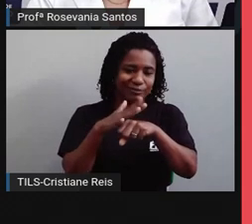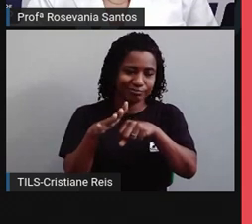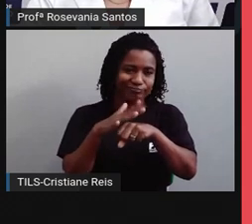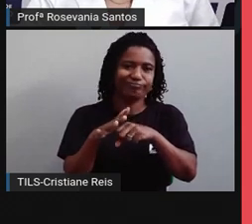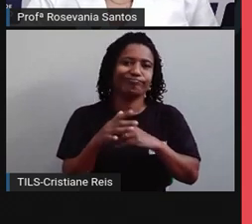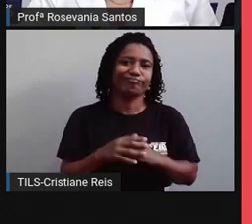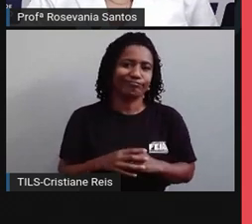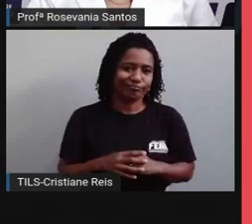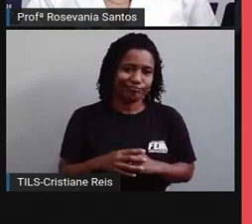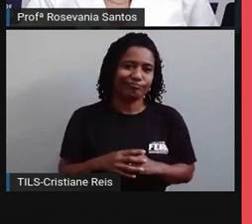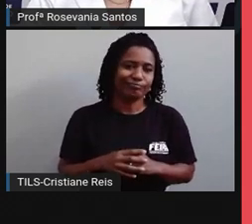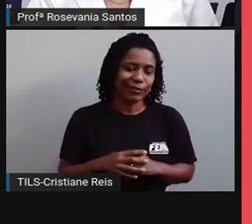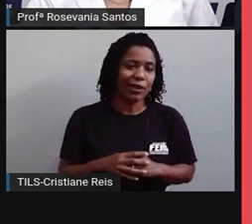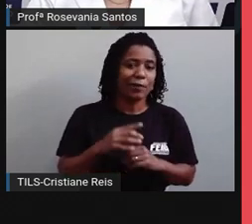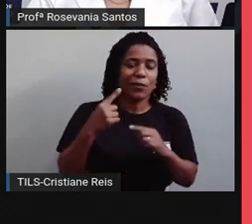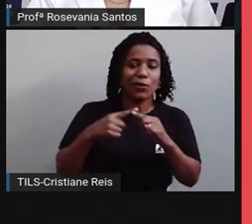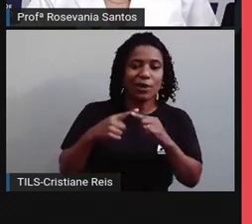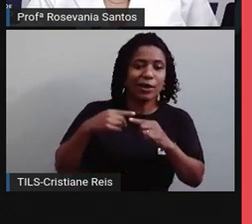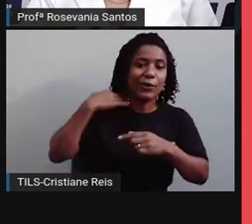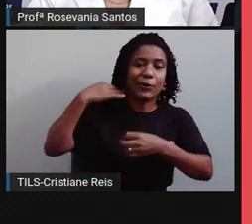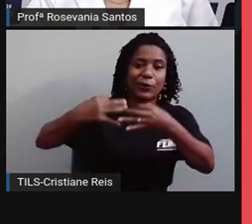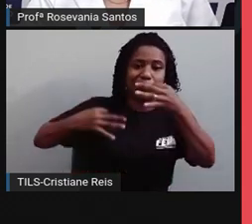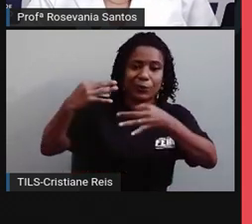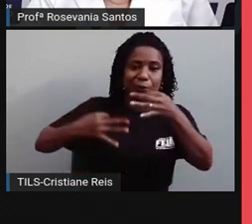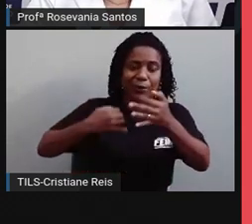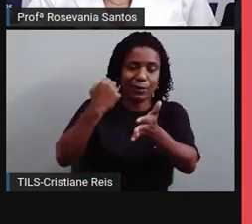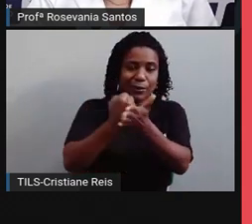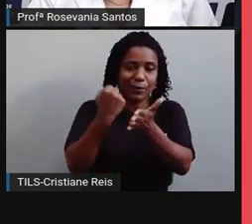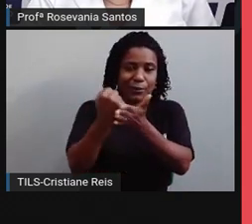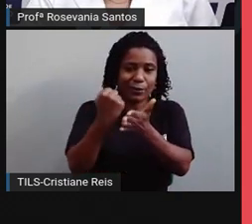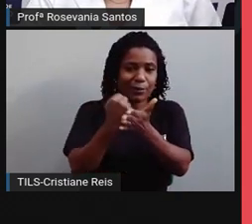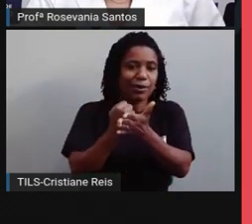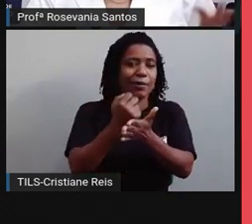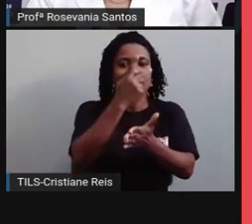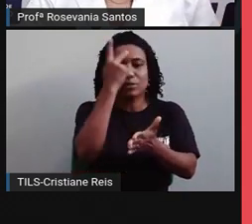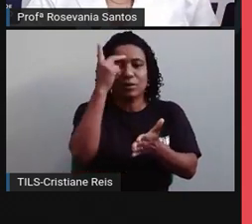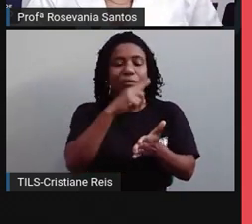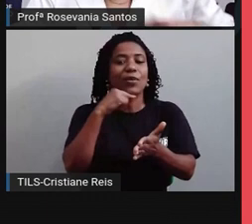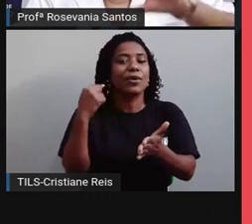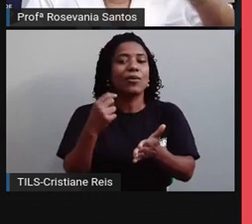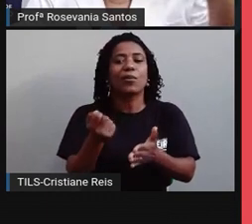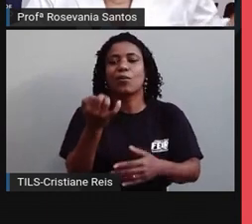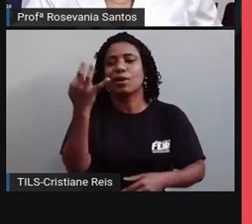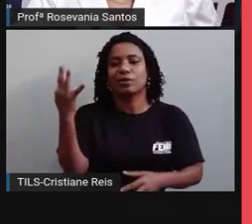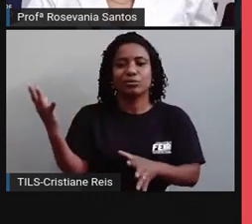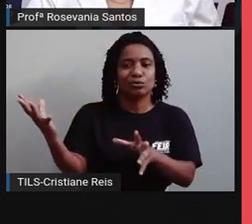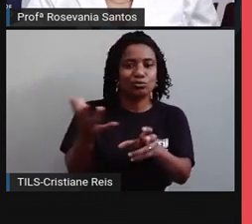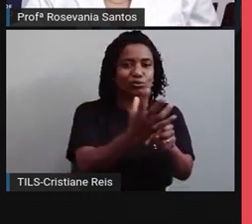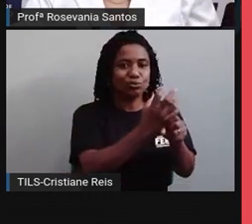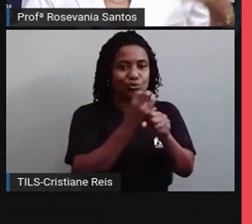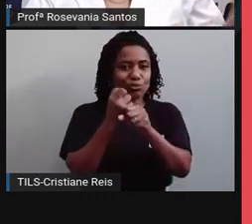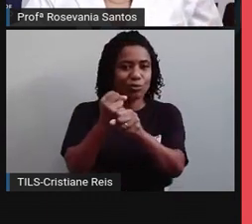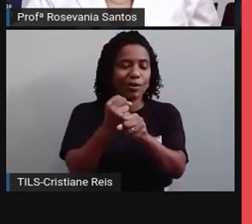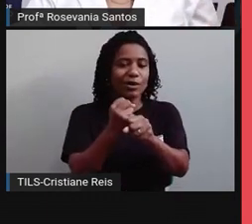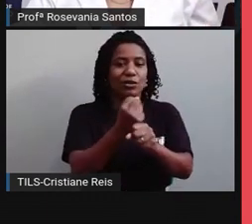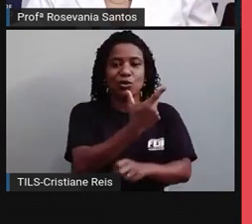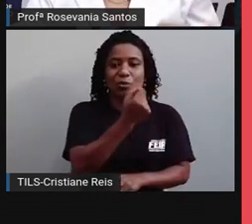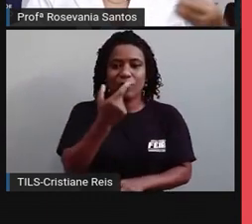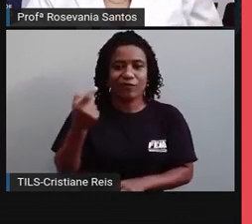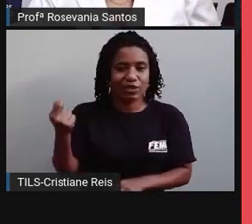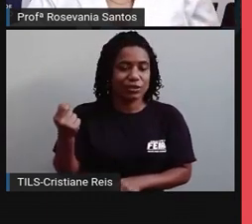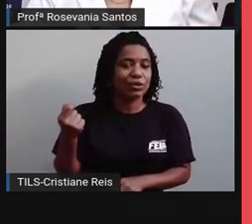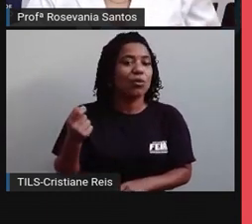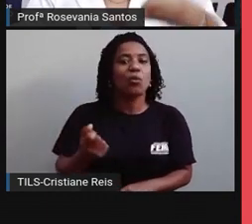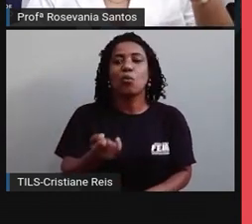né? Então, mais de 1 milhão e 400 mil pessoas morreram. Quando junta todos os tipos de morte, causa natural,